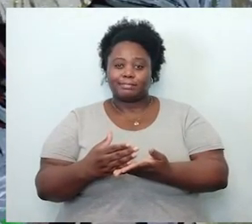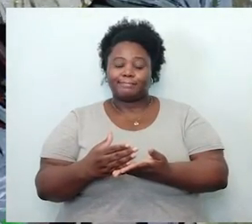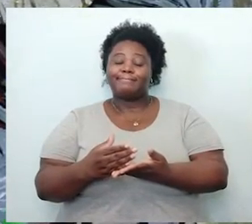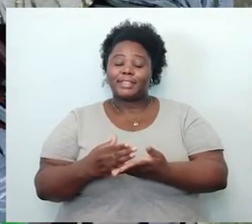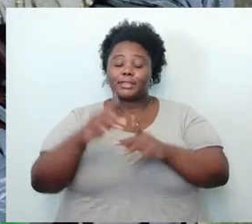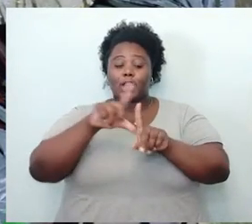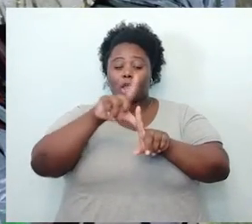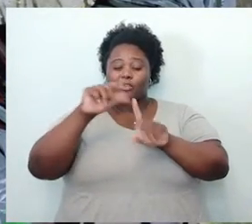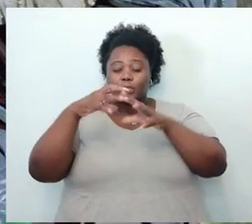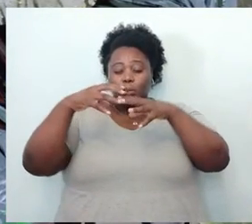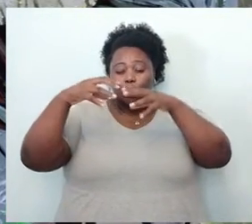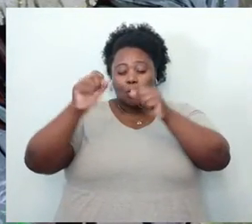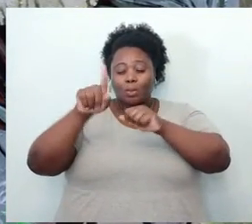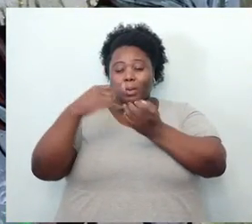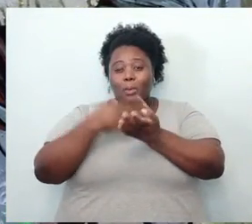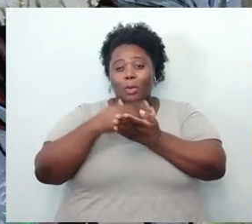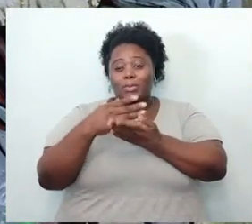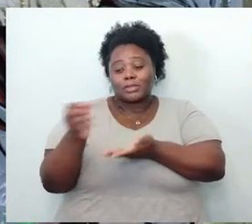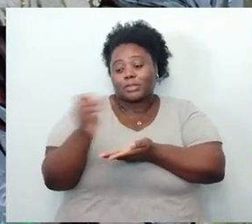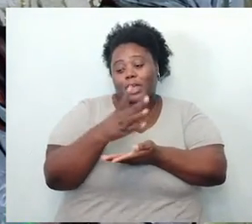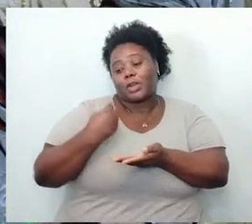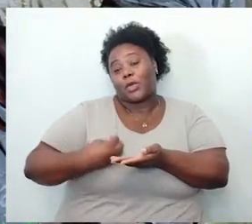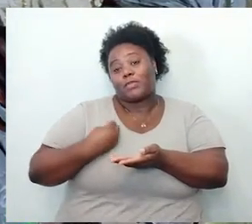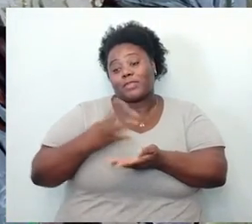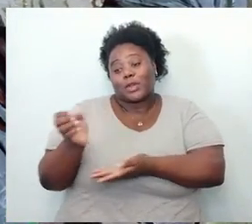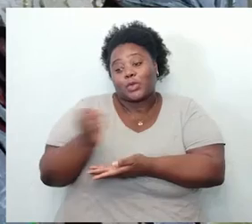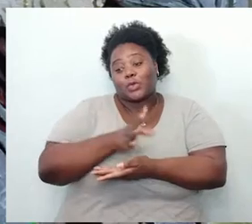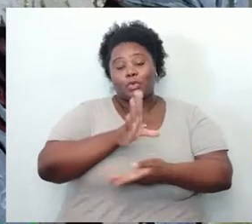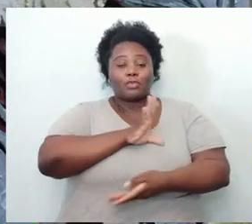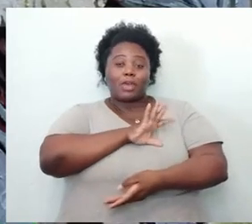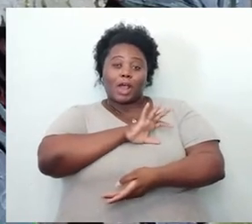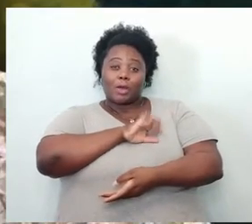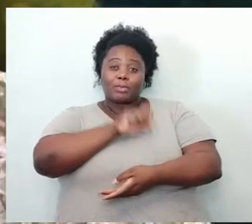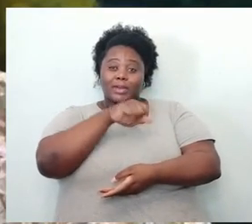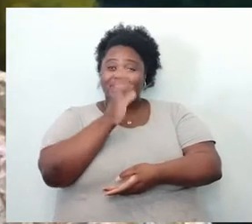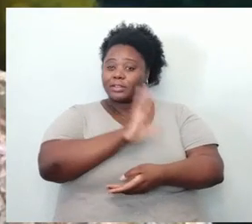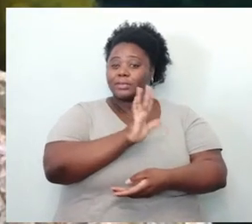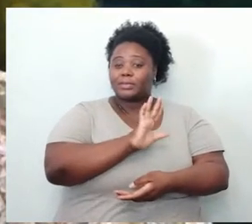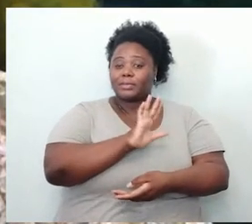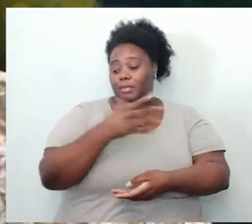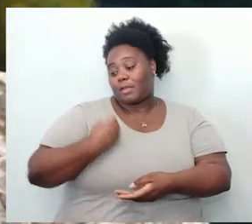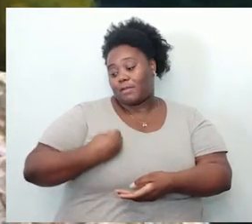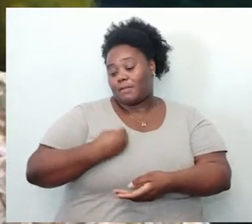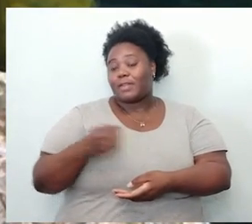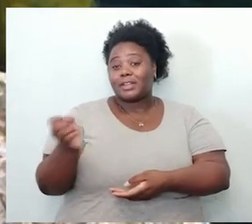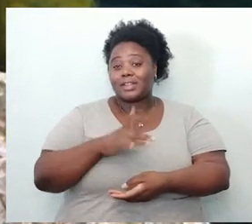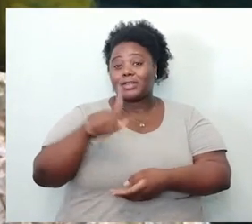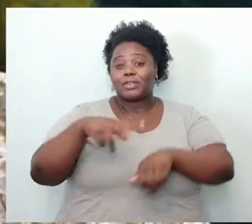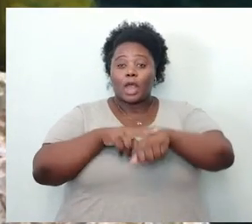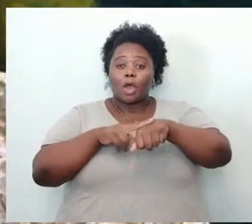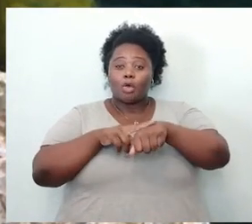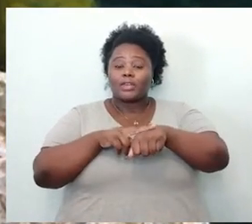Folha seca é o início da nova vida. Um novo amor vem da despedida. Vida nova é o